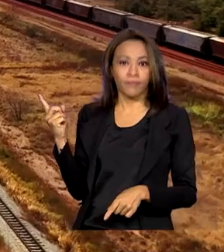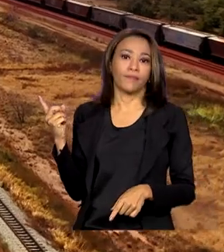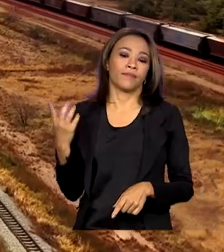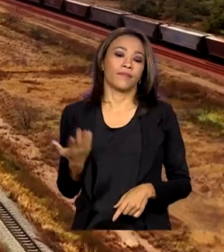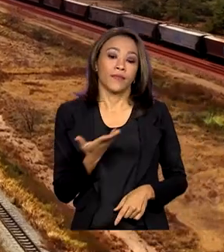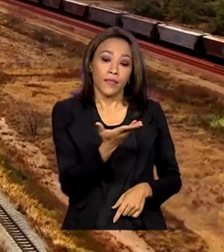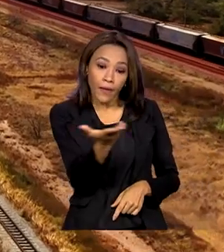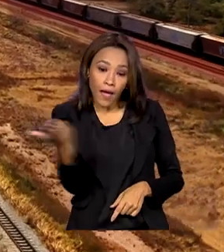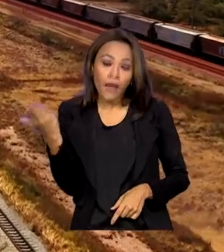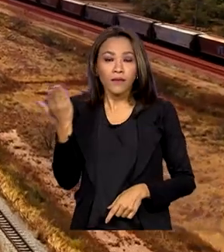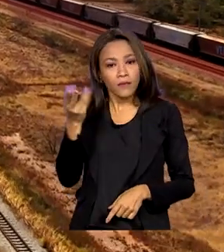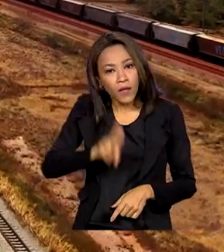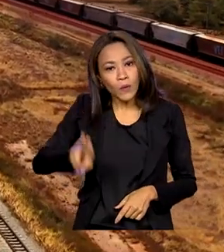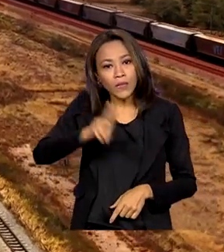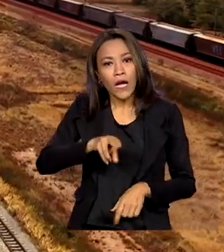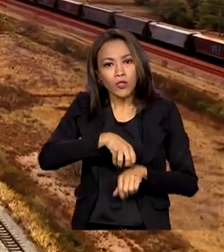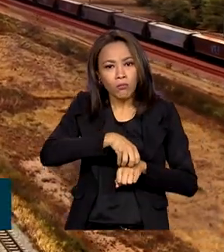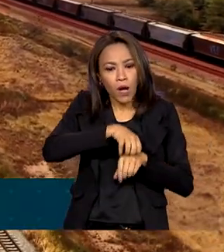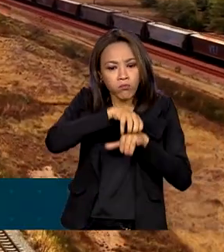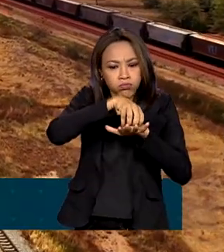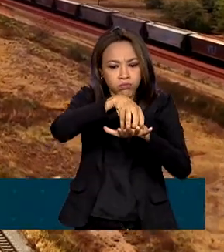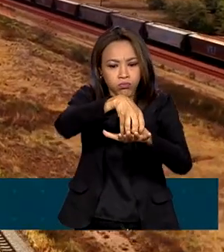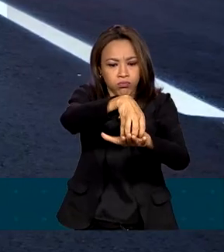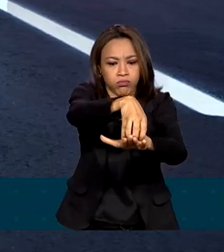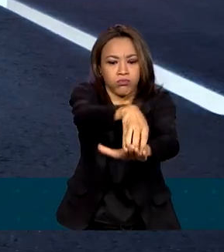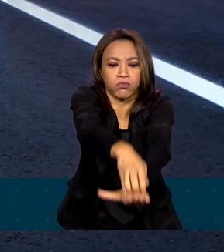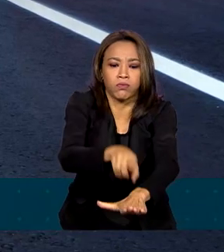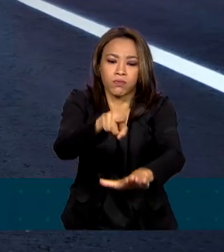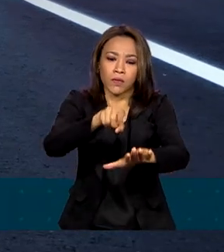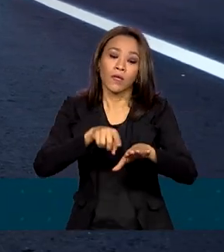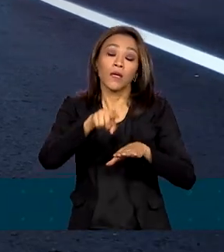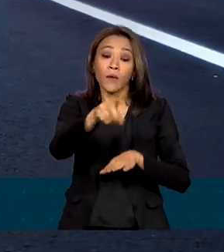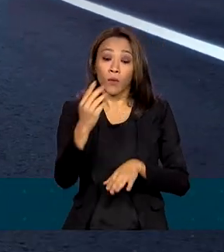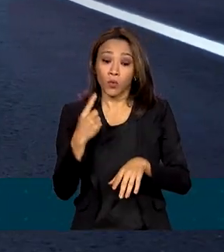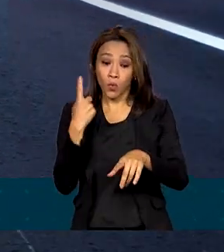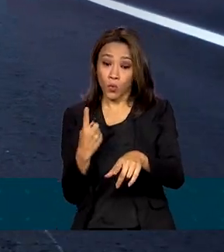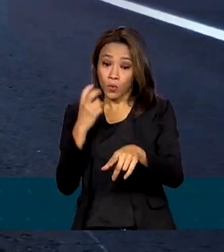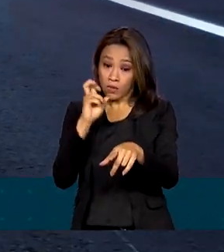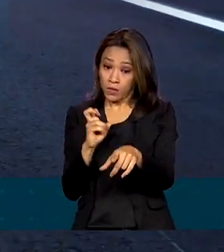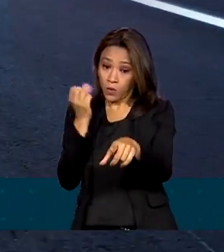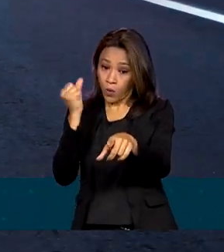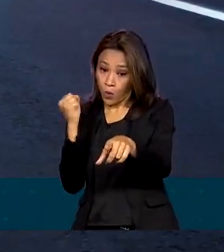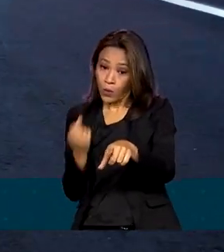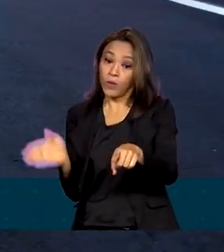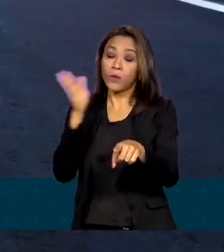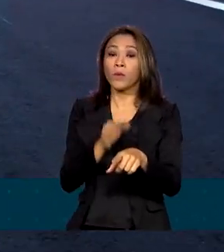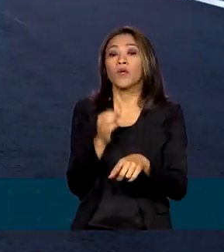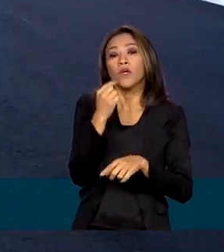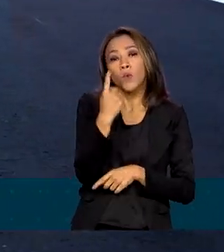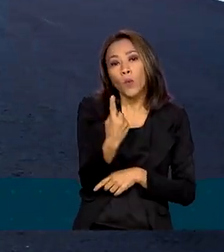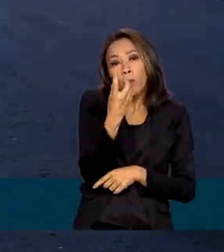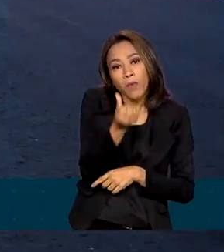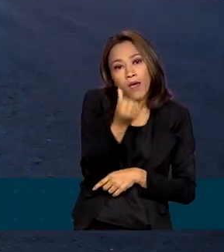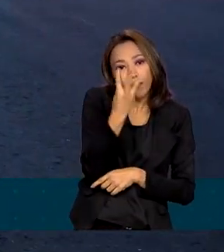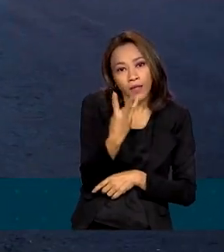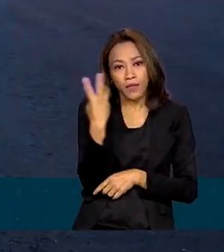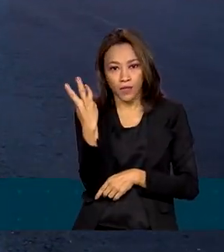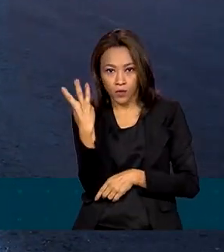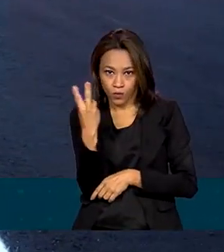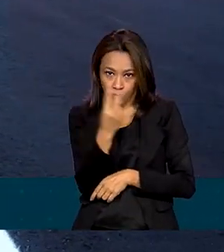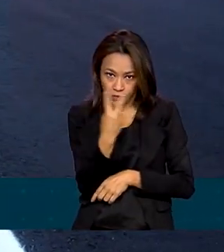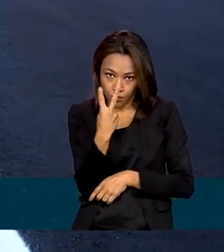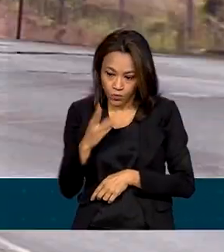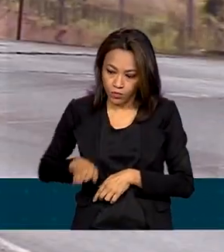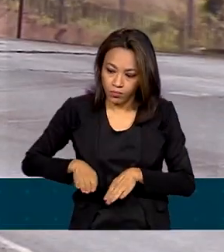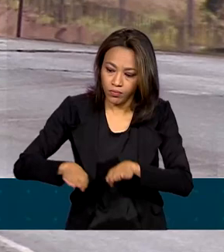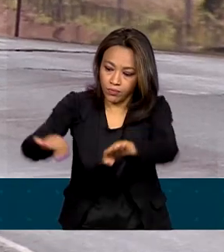As vias usadas para escoamento da safra de grãos, como a BR-158 e a 163, devem encabeçar